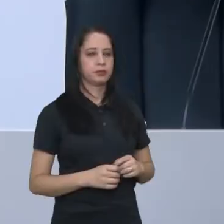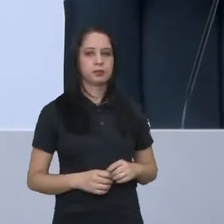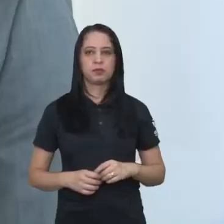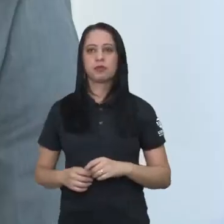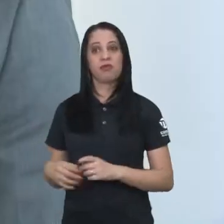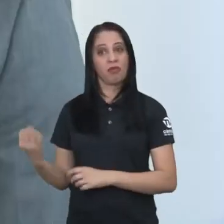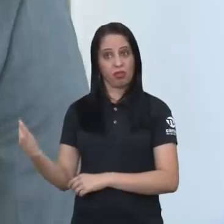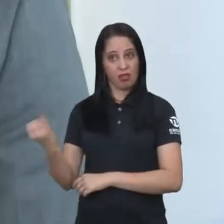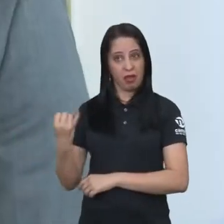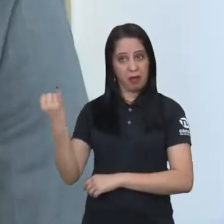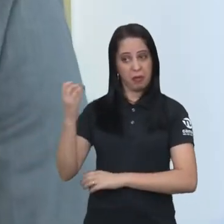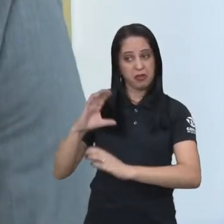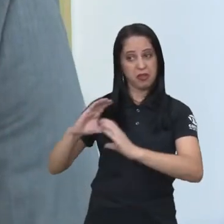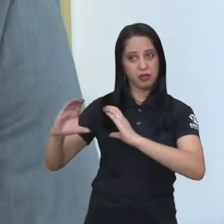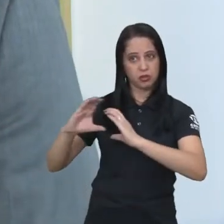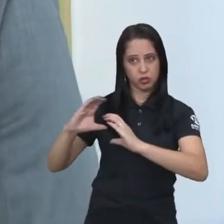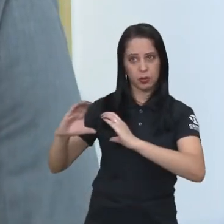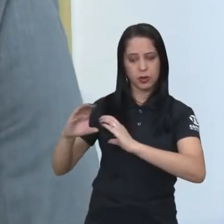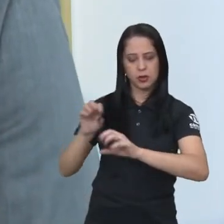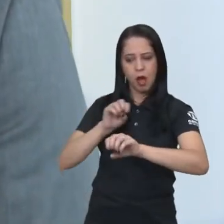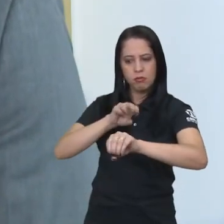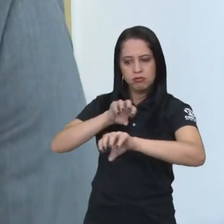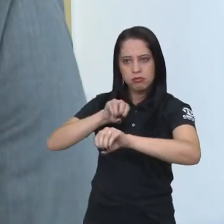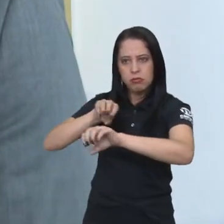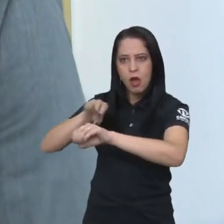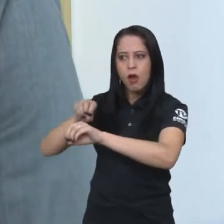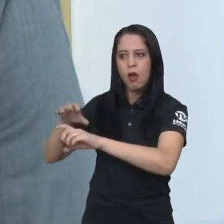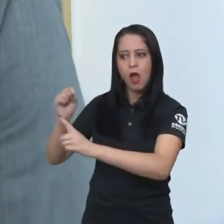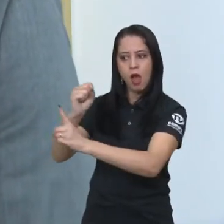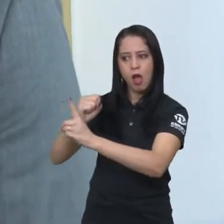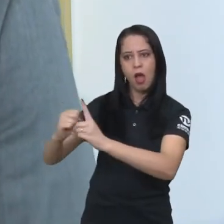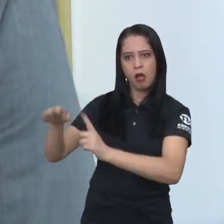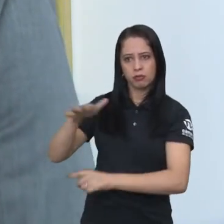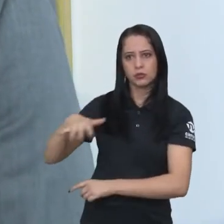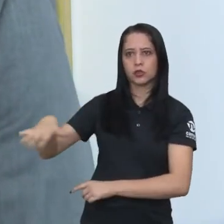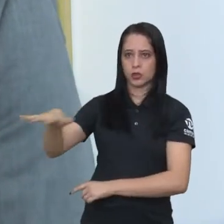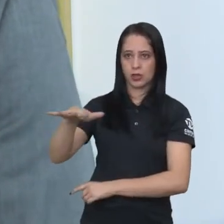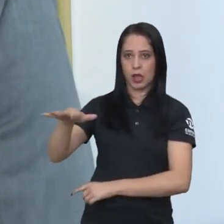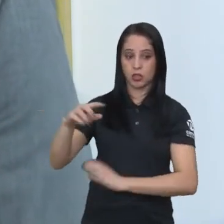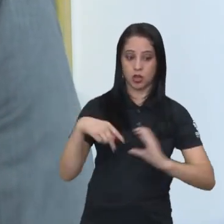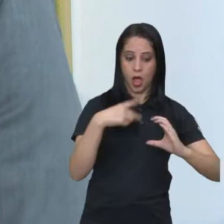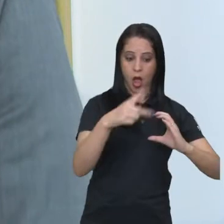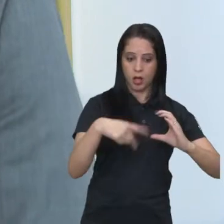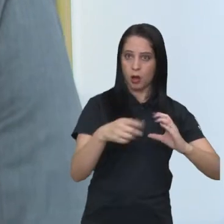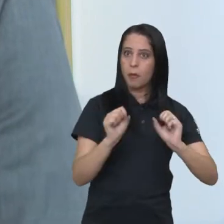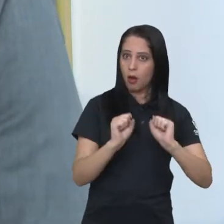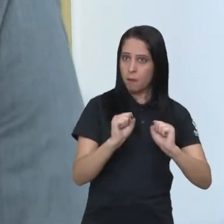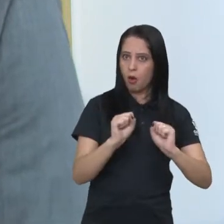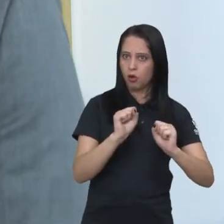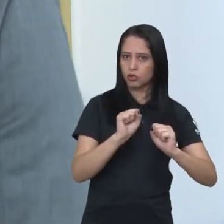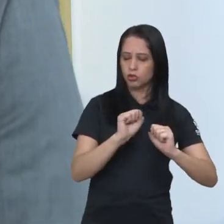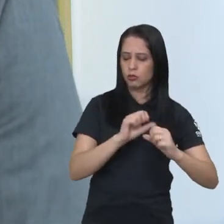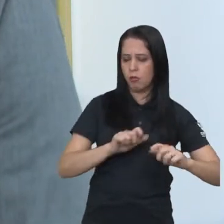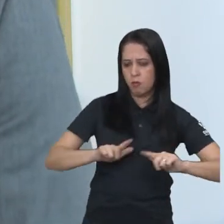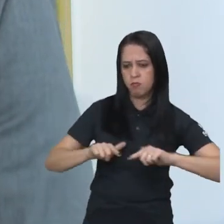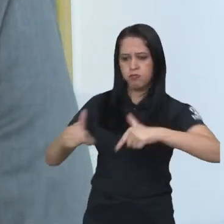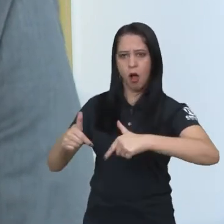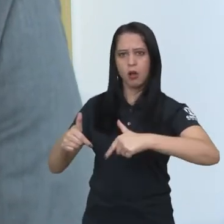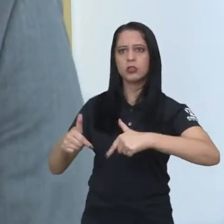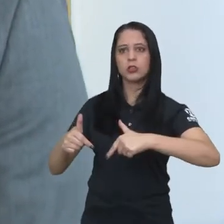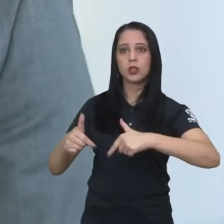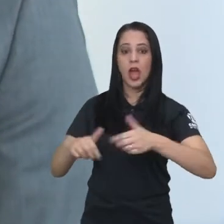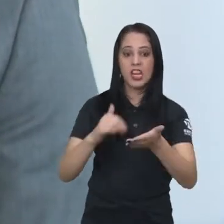ambiente. Eu acho que esse é um ponto importante da comunicação, sensibilização, educação ambiental. Eu acho que isso a Câmara pode